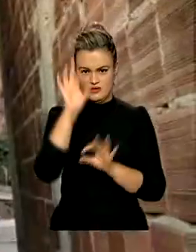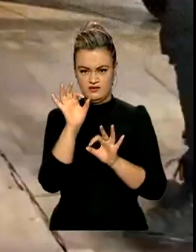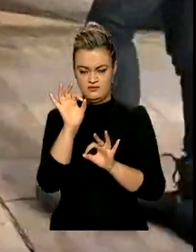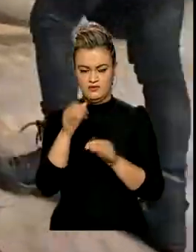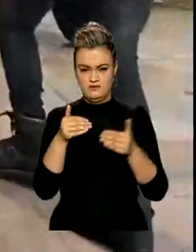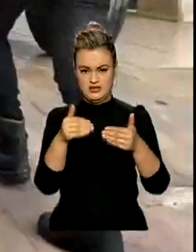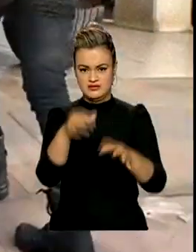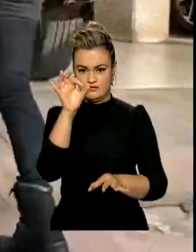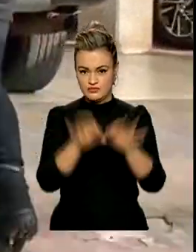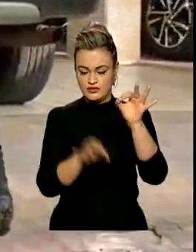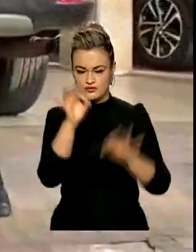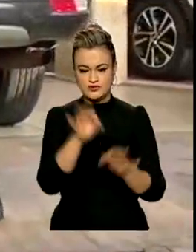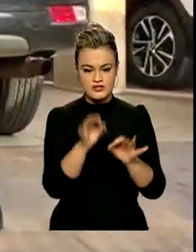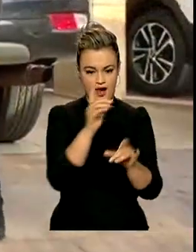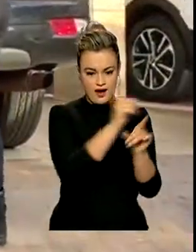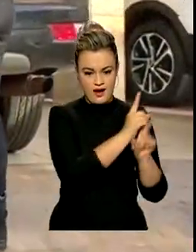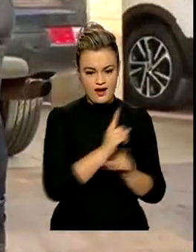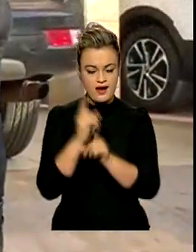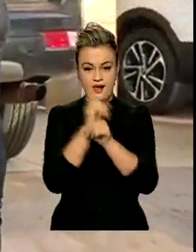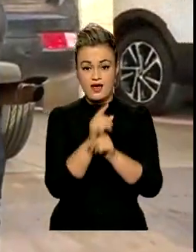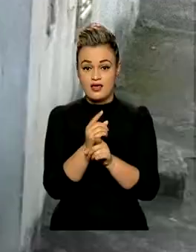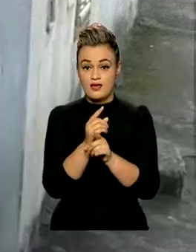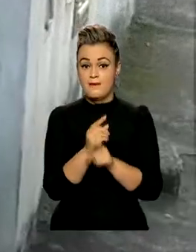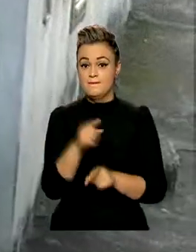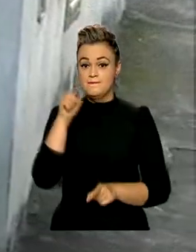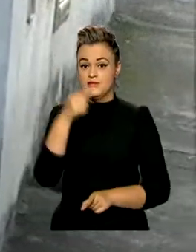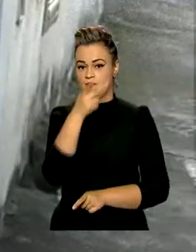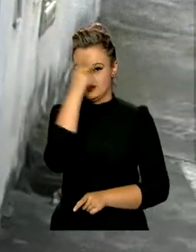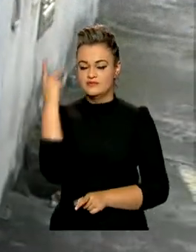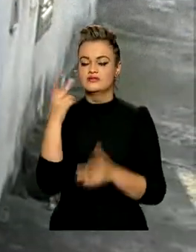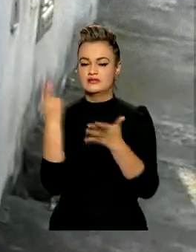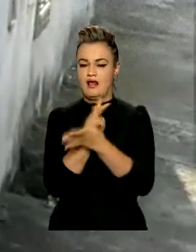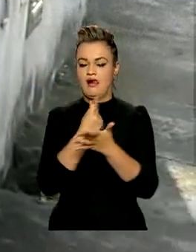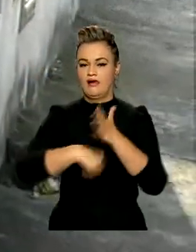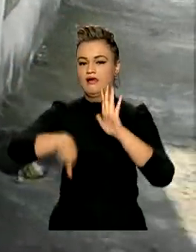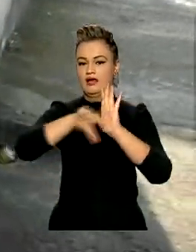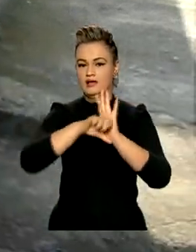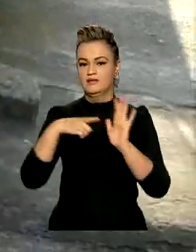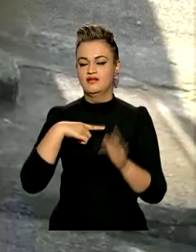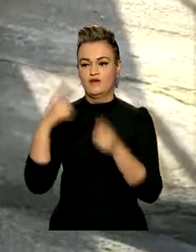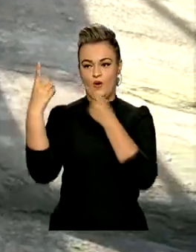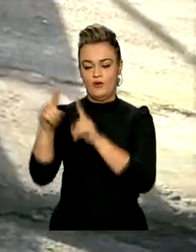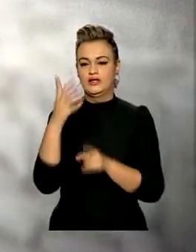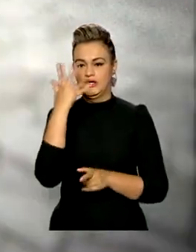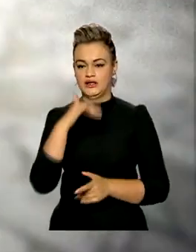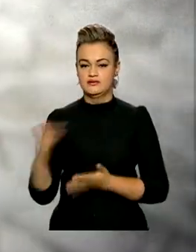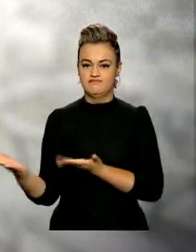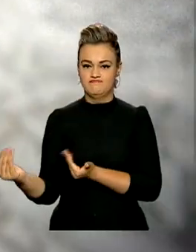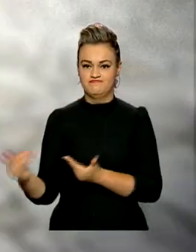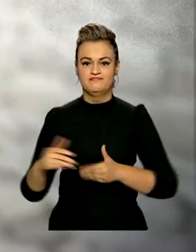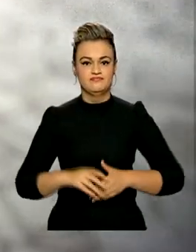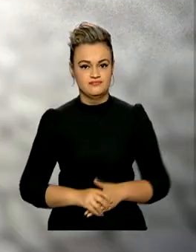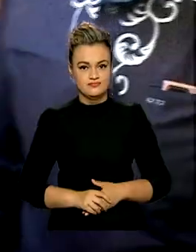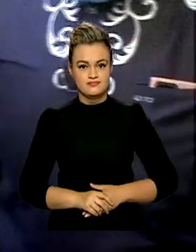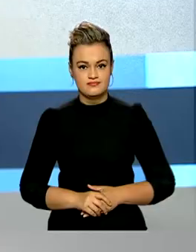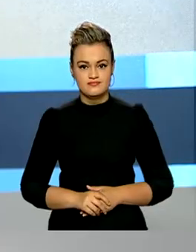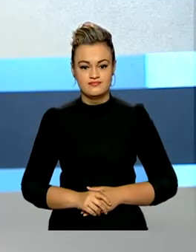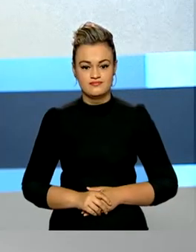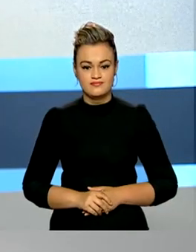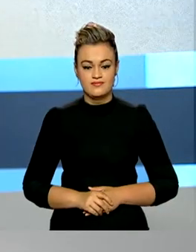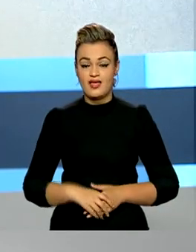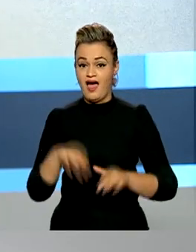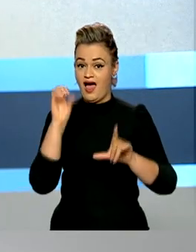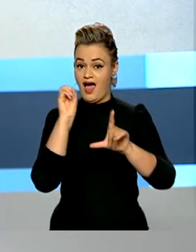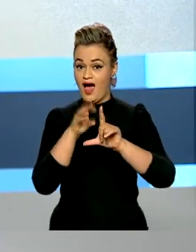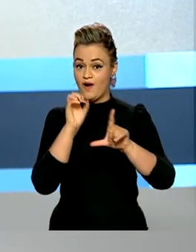da Justiça e Segurança Pública prende mais de mil pessoas que cometeram crimes contra crianças e adolescentes. E ao